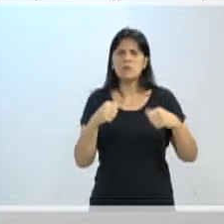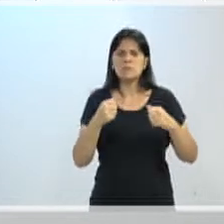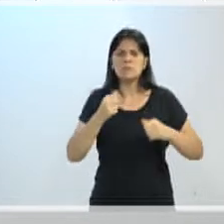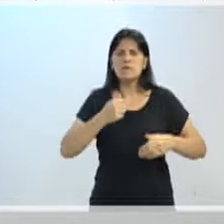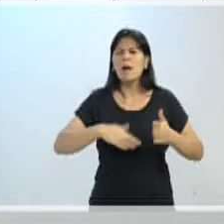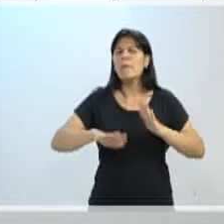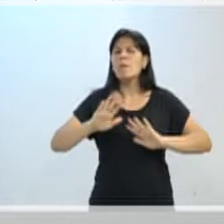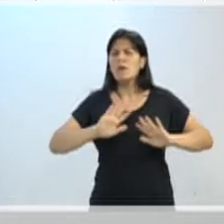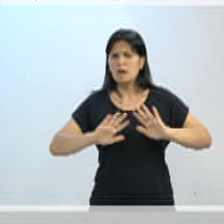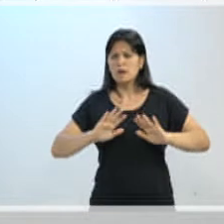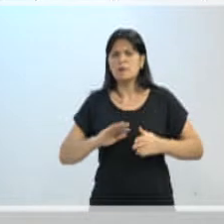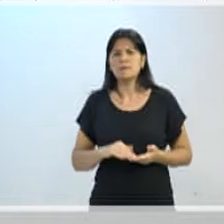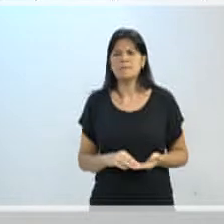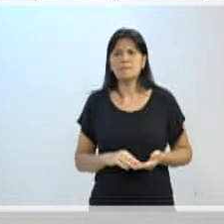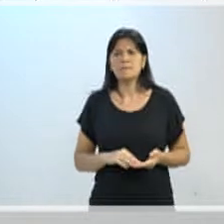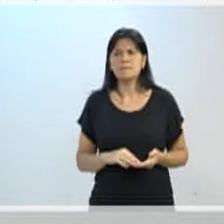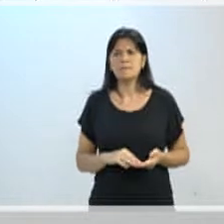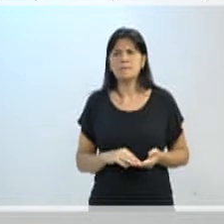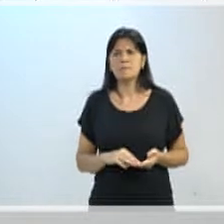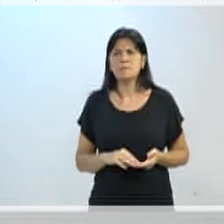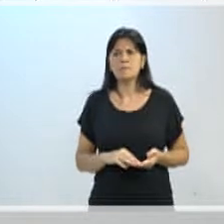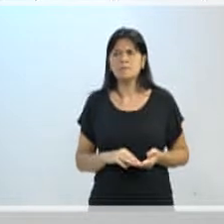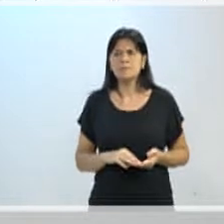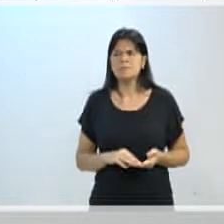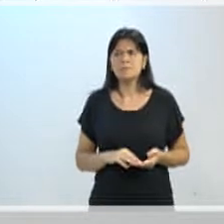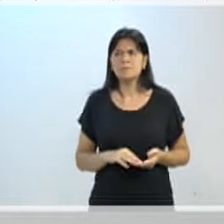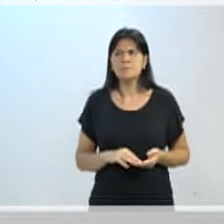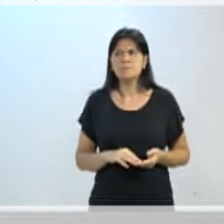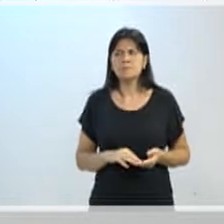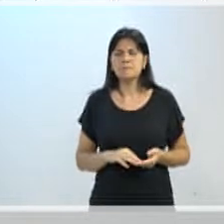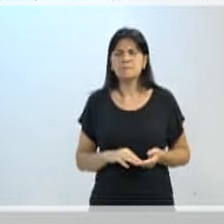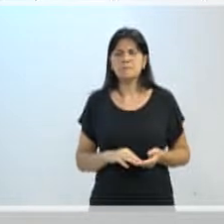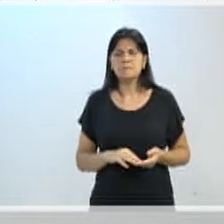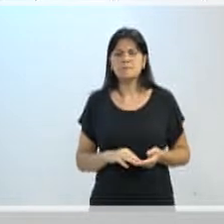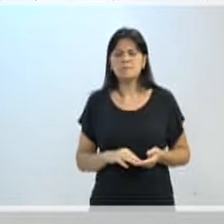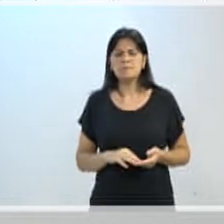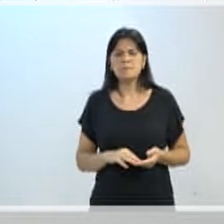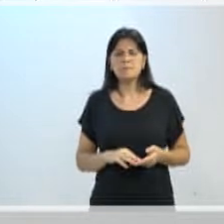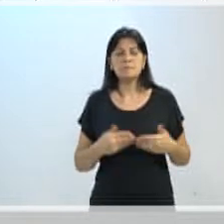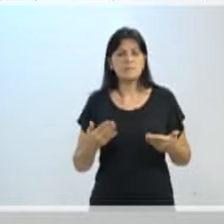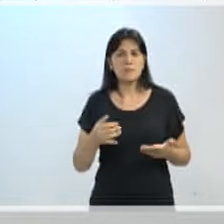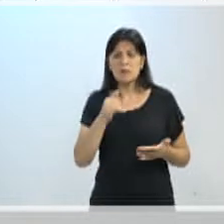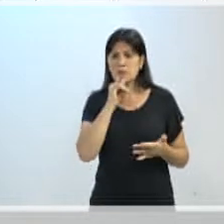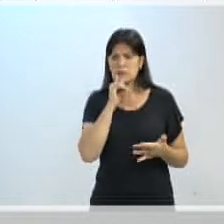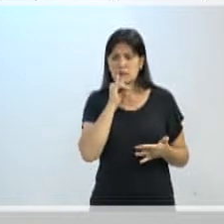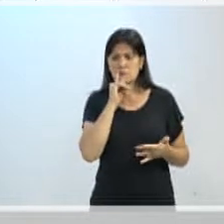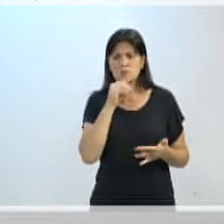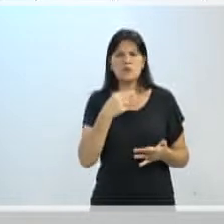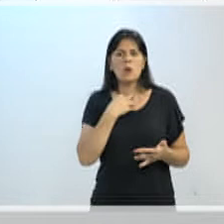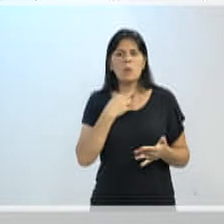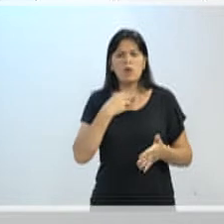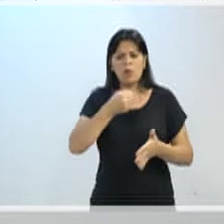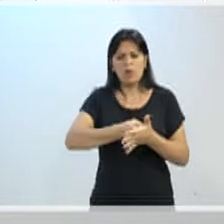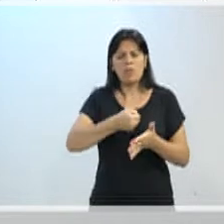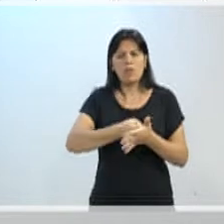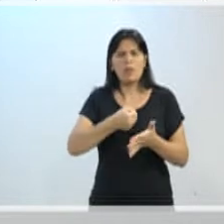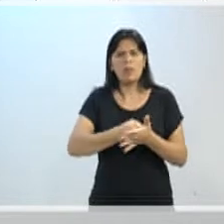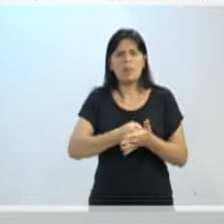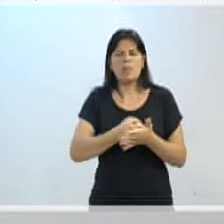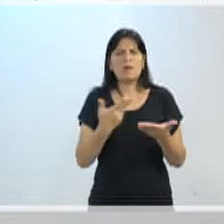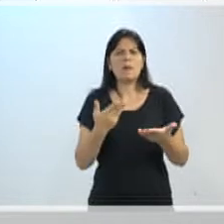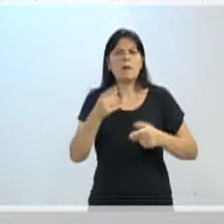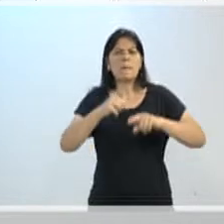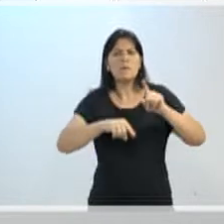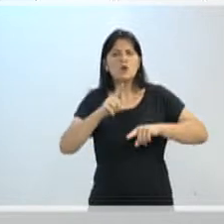Exigir equipamento, serviço desnecessário, também é coisa, botar coisas que, vamos exigir coisas a mais que não precisa ter.